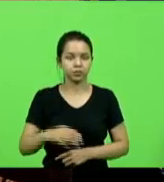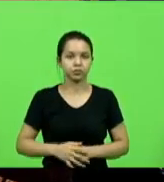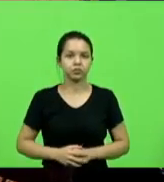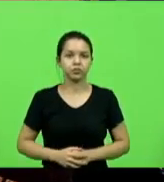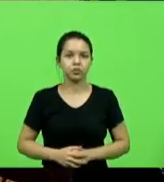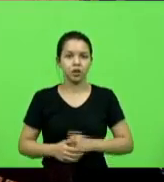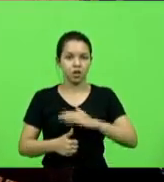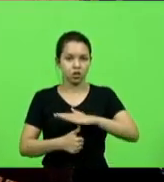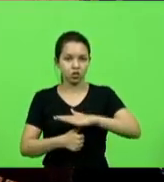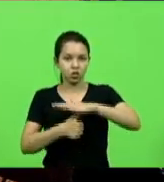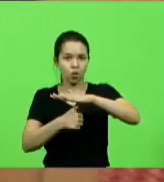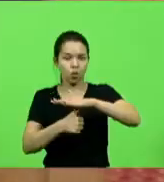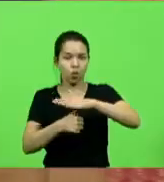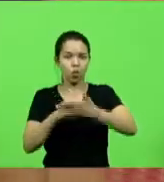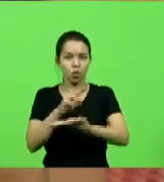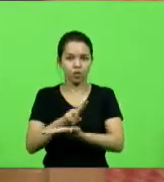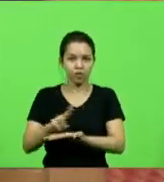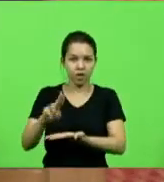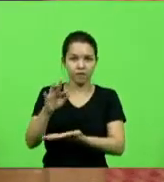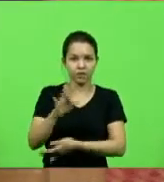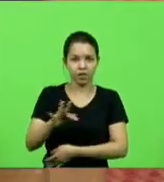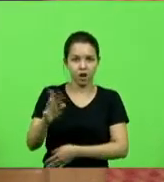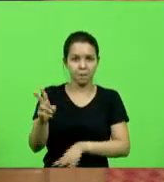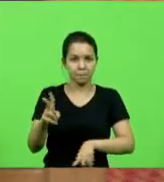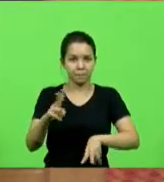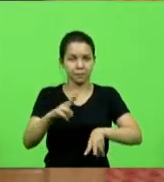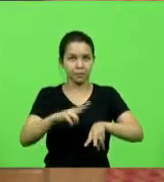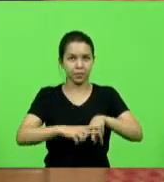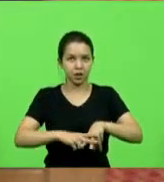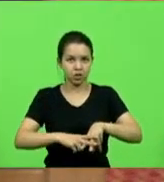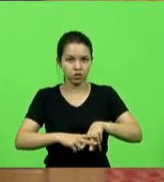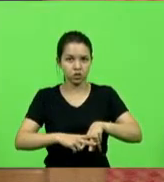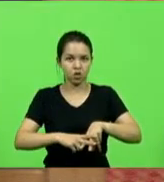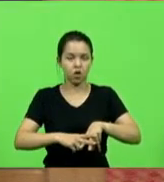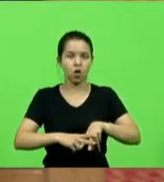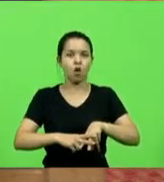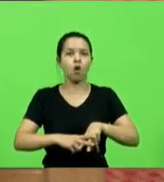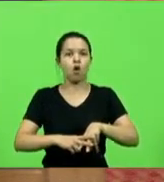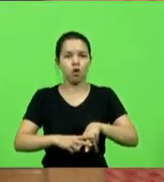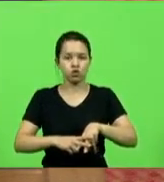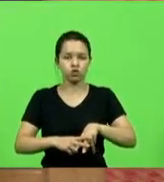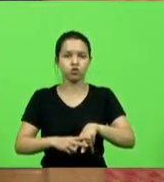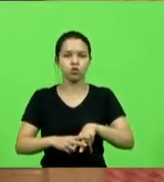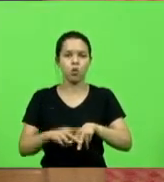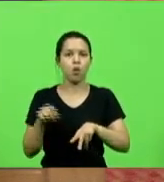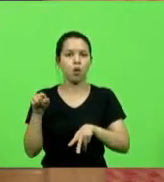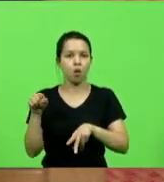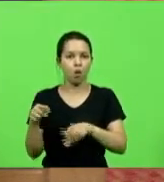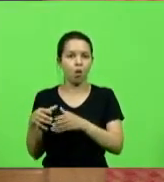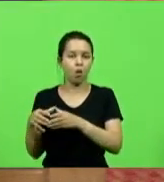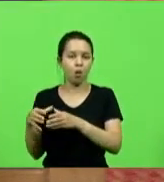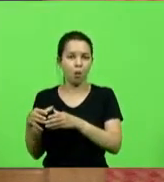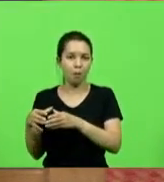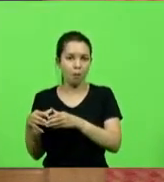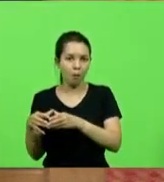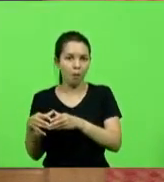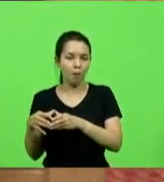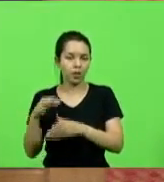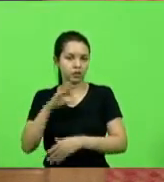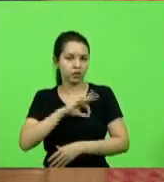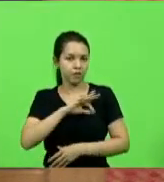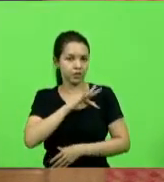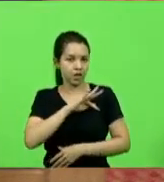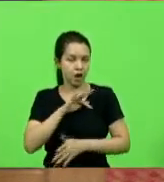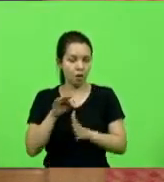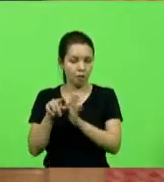Universidade Federal é preso em operação da Polícia Federal que investiga desvio de recursos. Falaram em milhões como